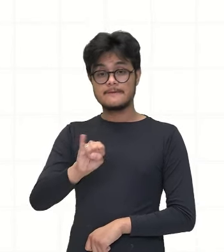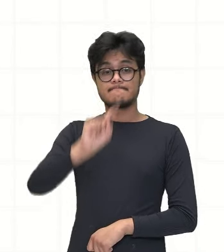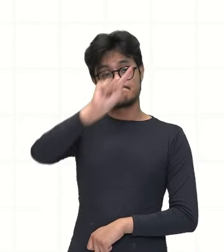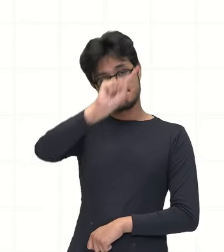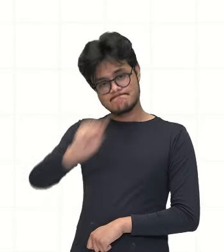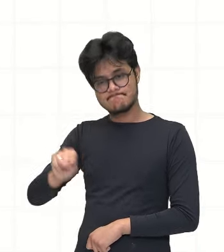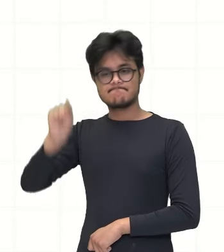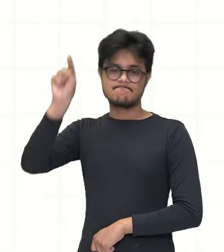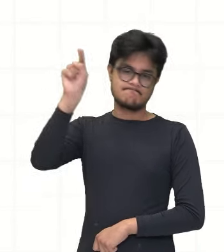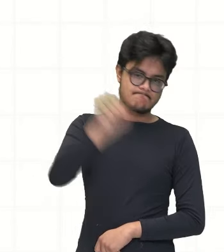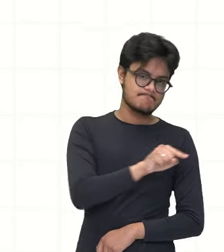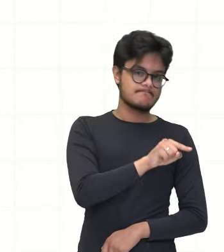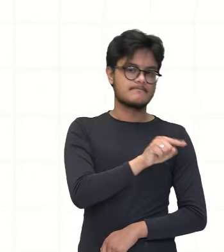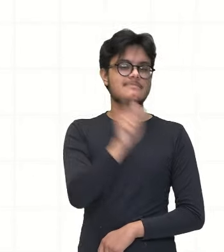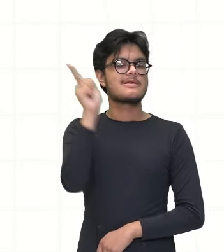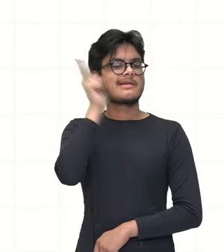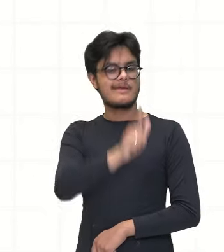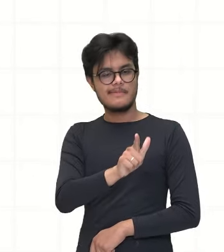né?